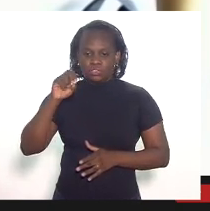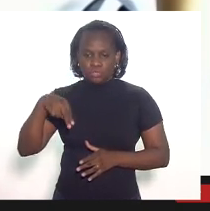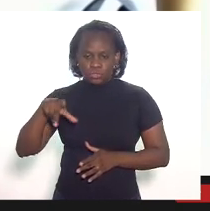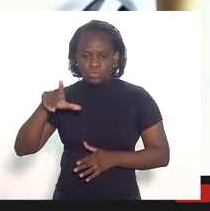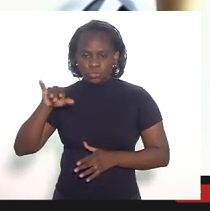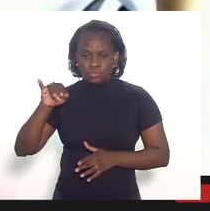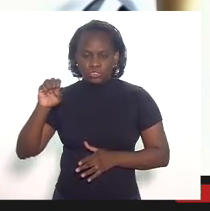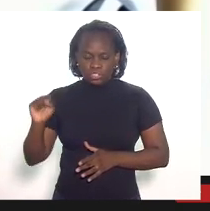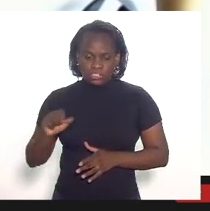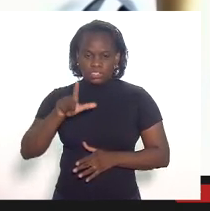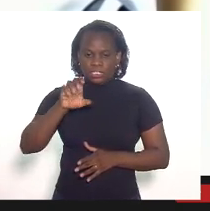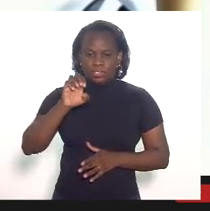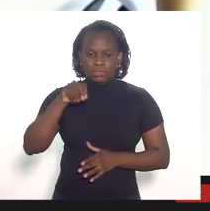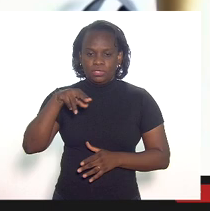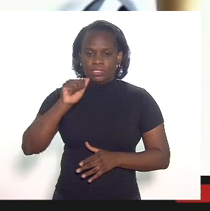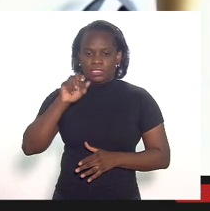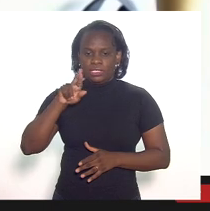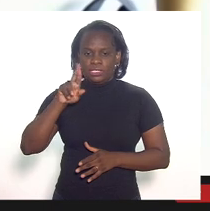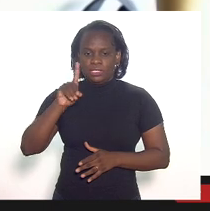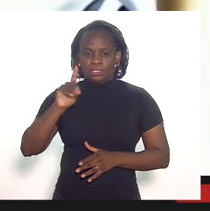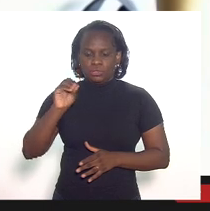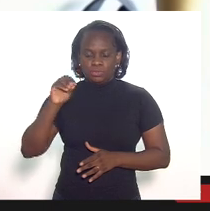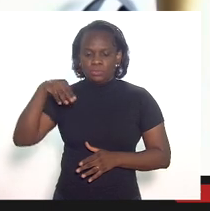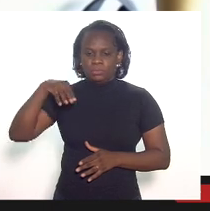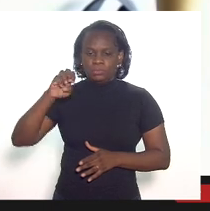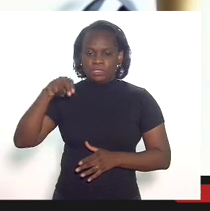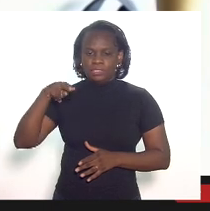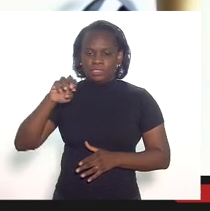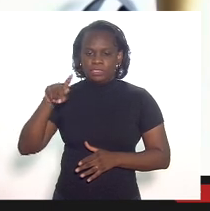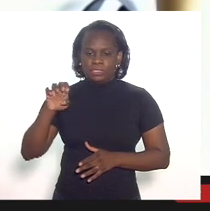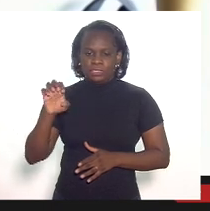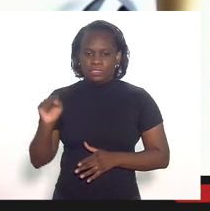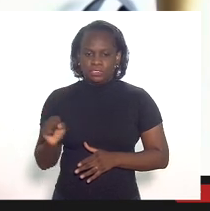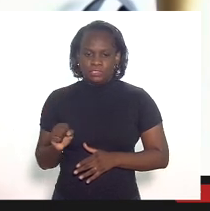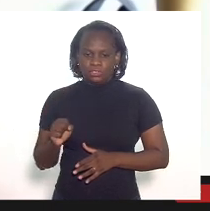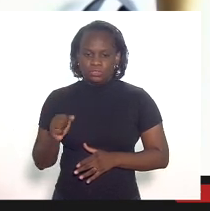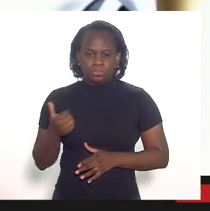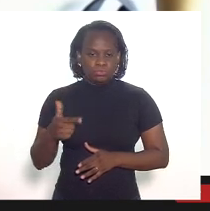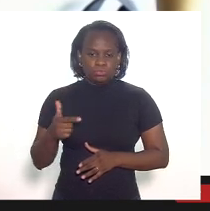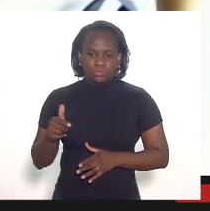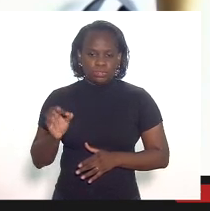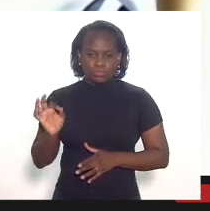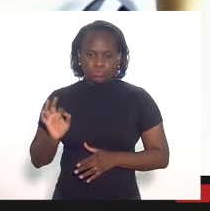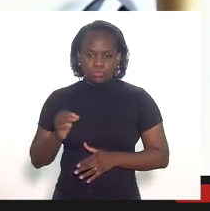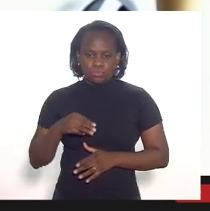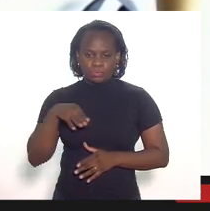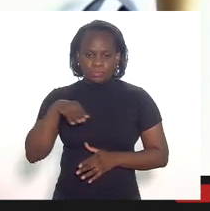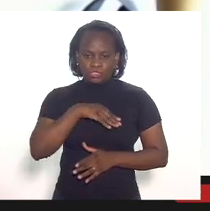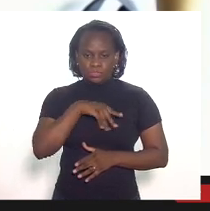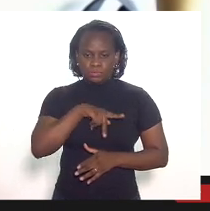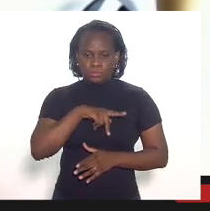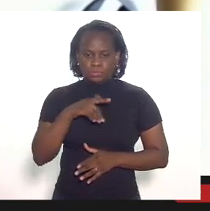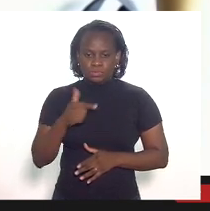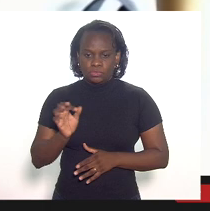Dr. Leonardo Lima de Menezes, ainda não está presente o Ministério Público,